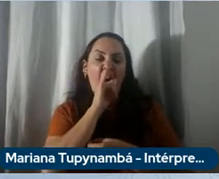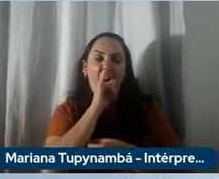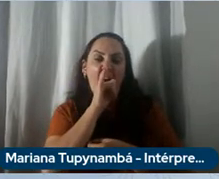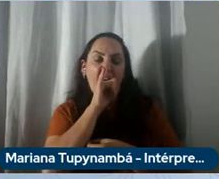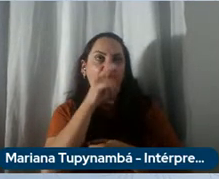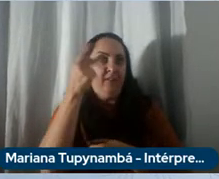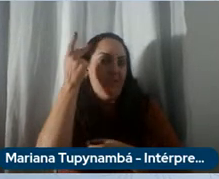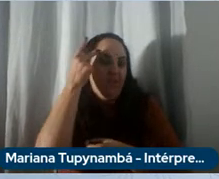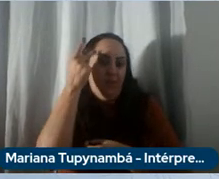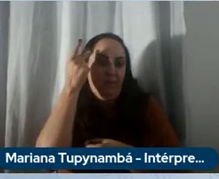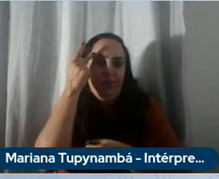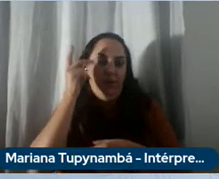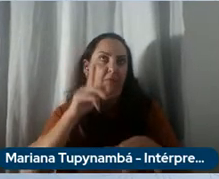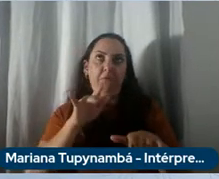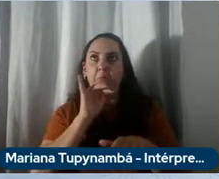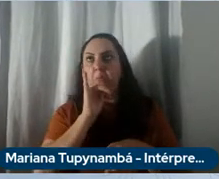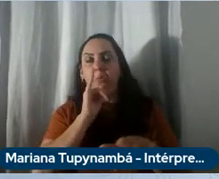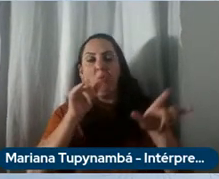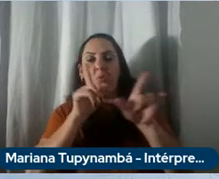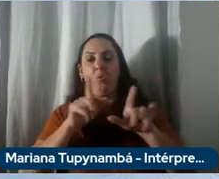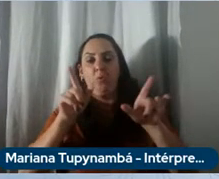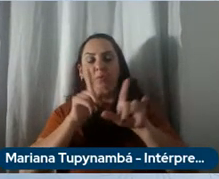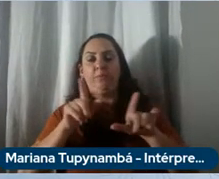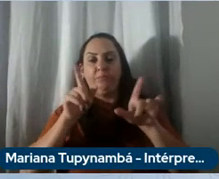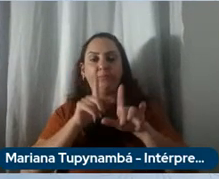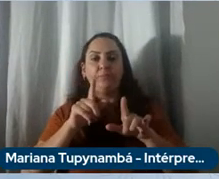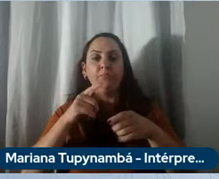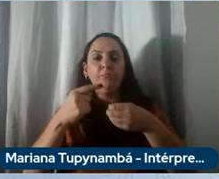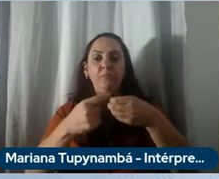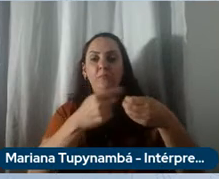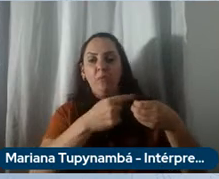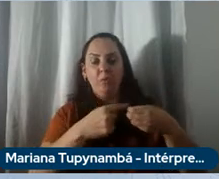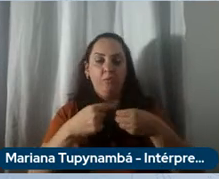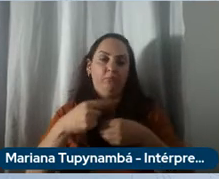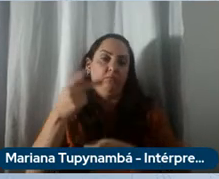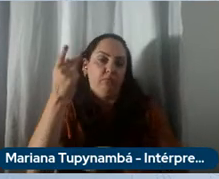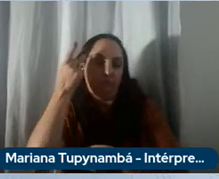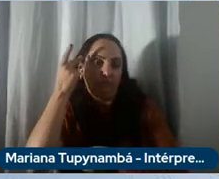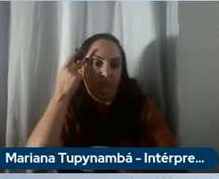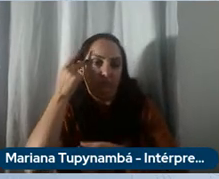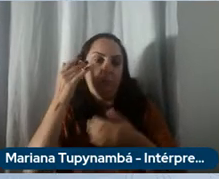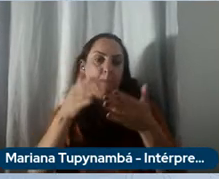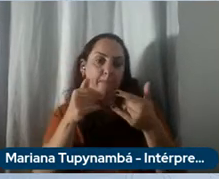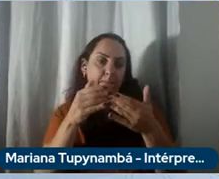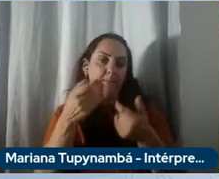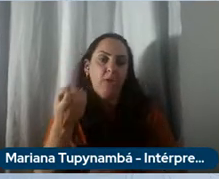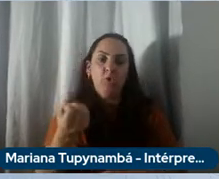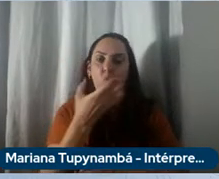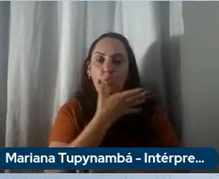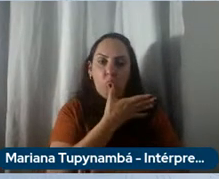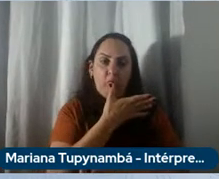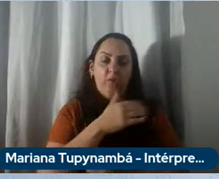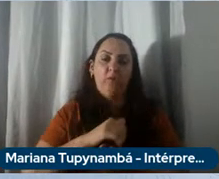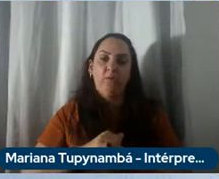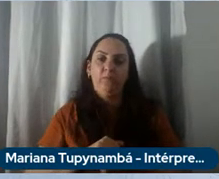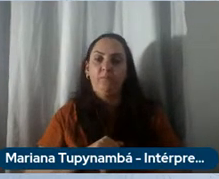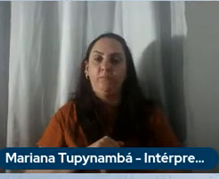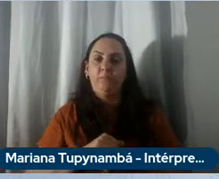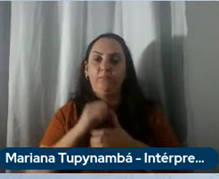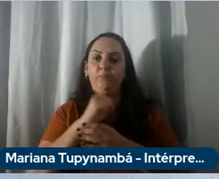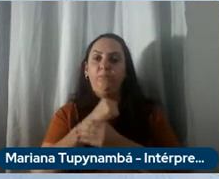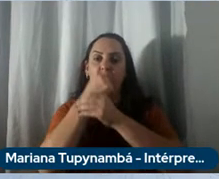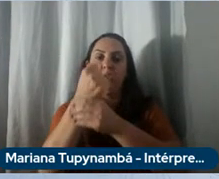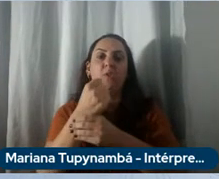é óbvio que a condição urbana de São Paulo pede inovação nesse sentido segurança